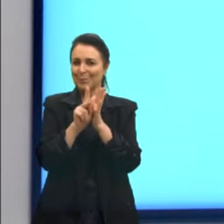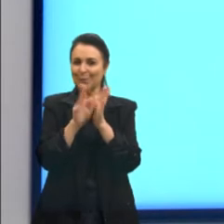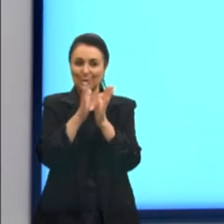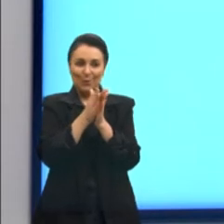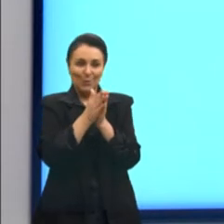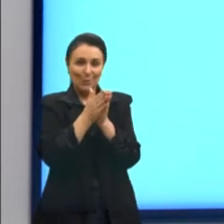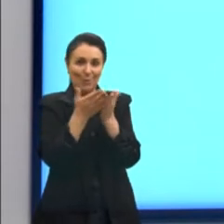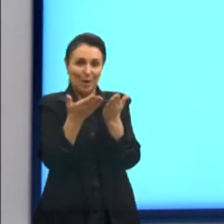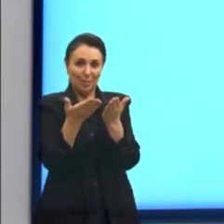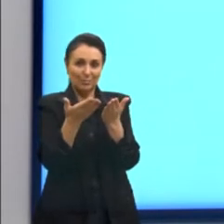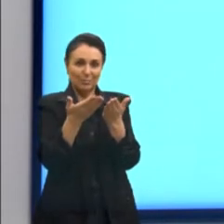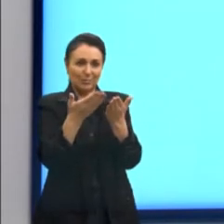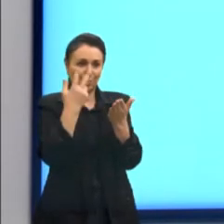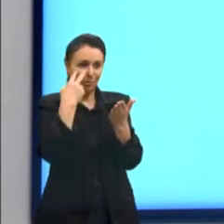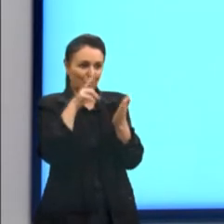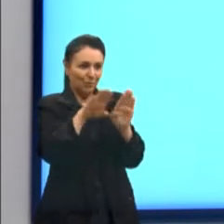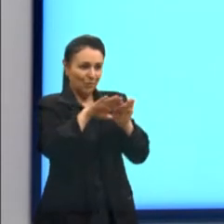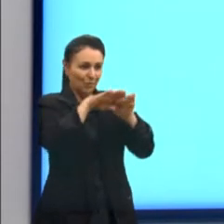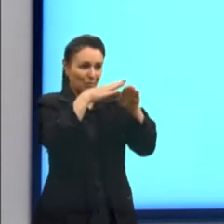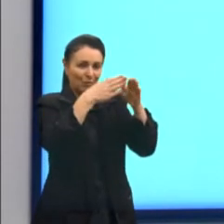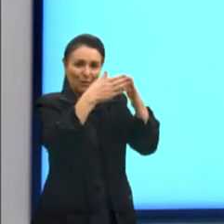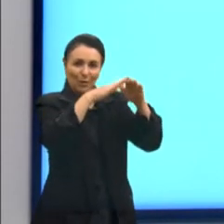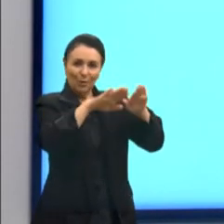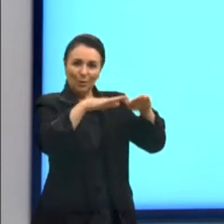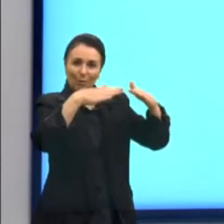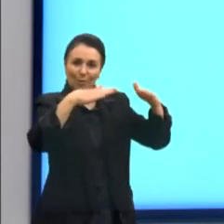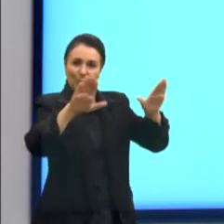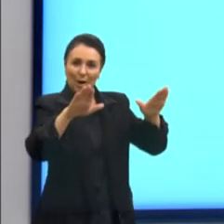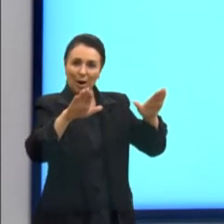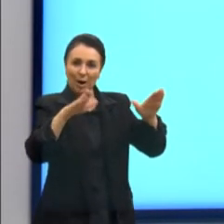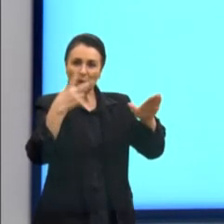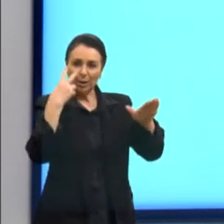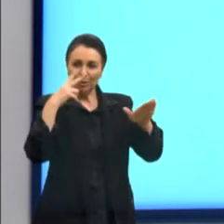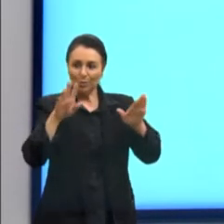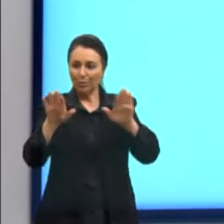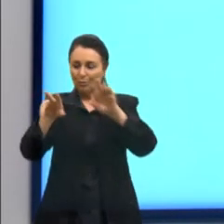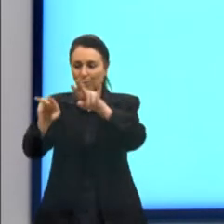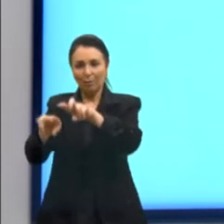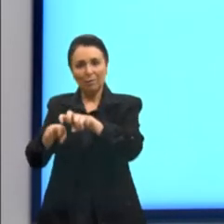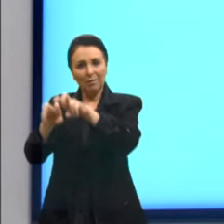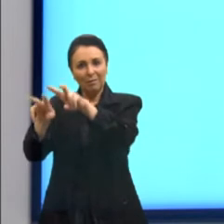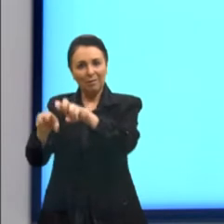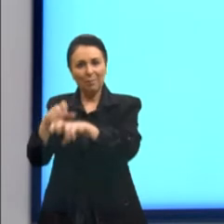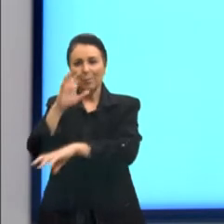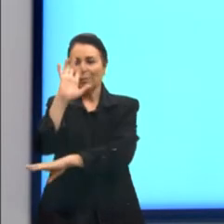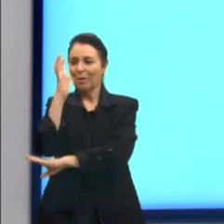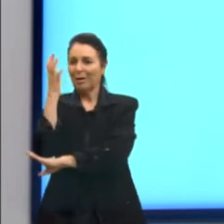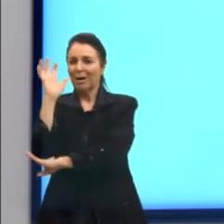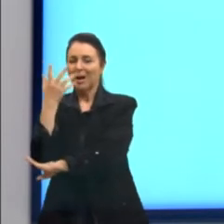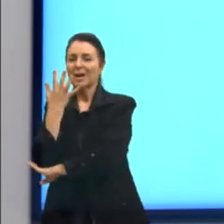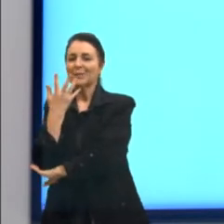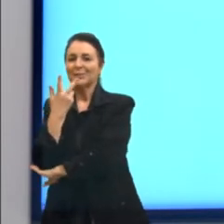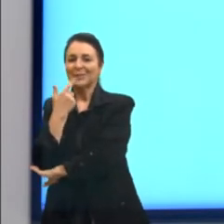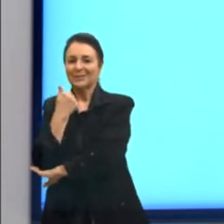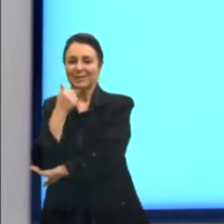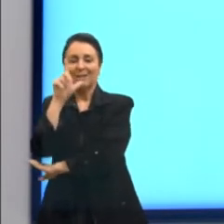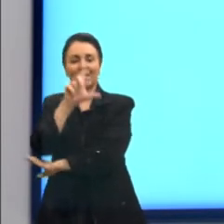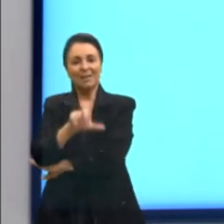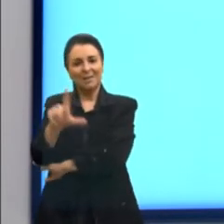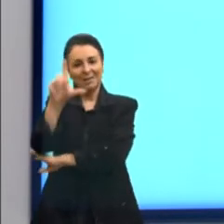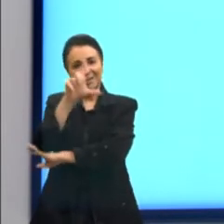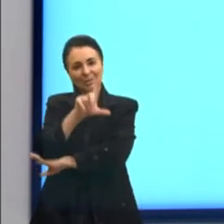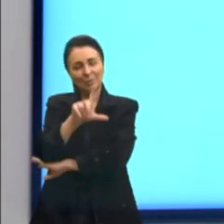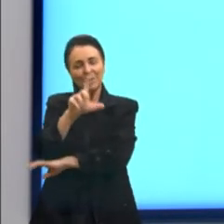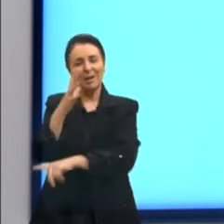mar, quanto aqui num campo. A gente tem diversas possibilidades. Então, a literatura vai ser